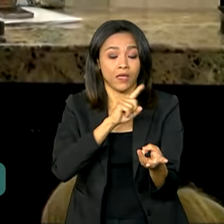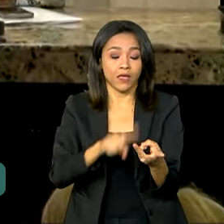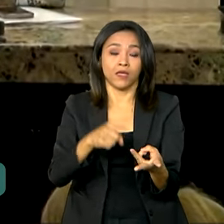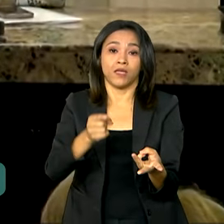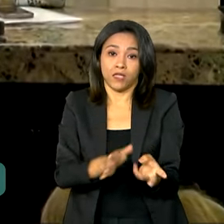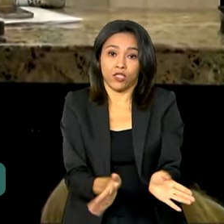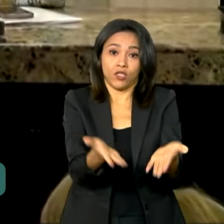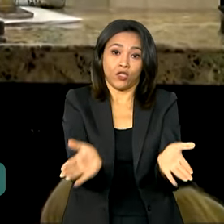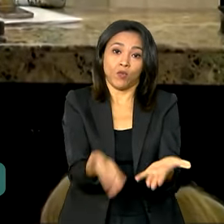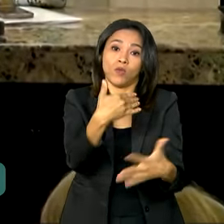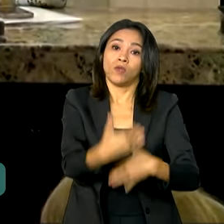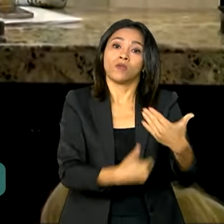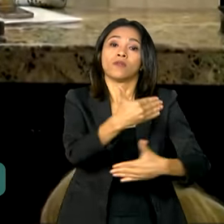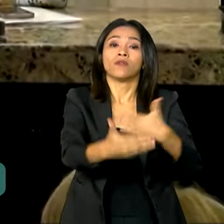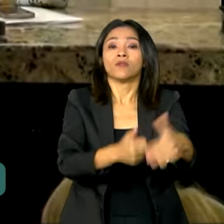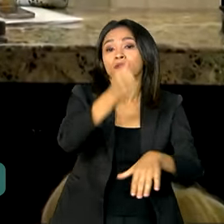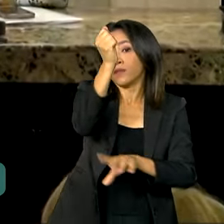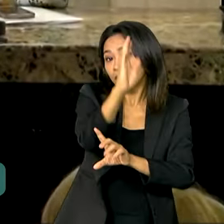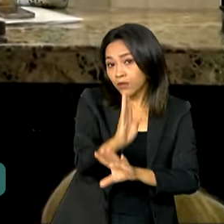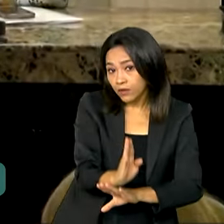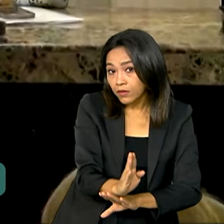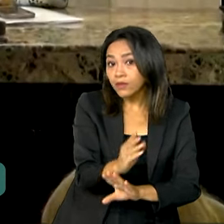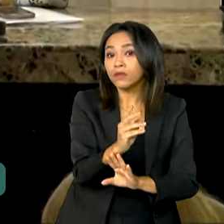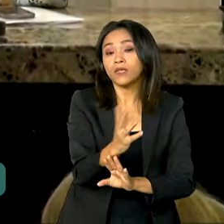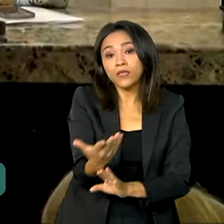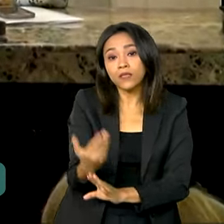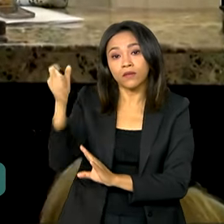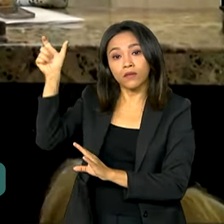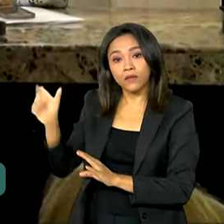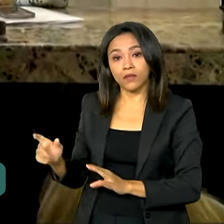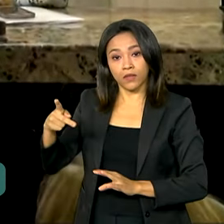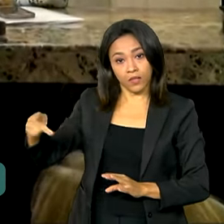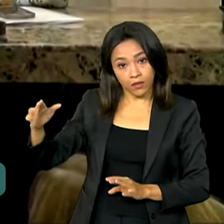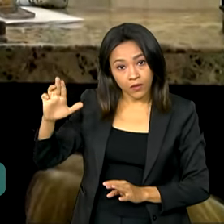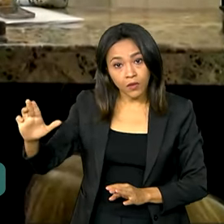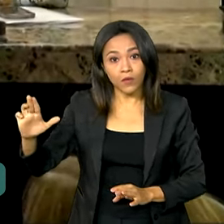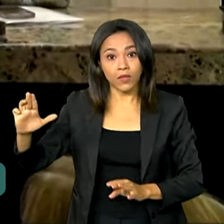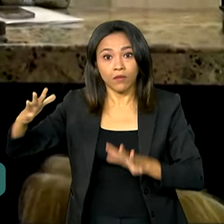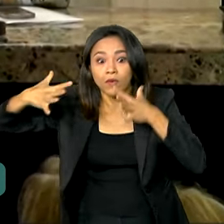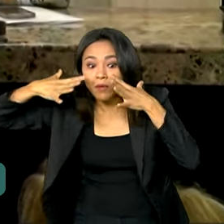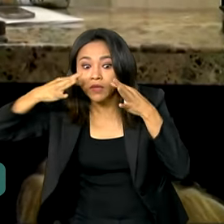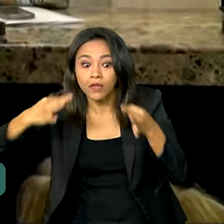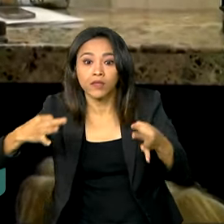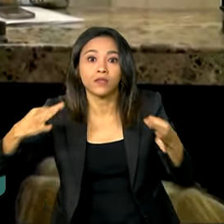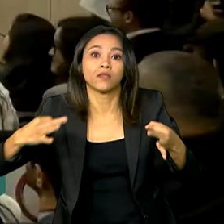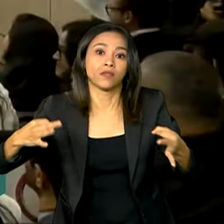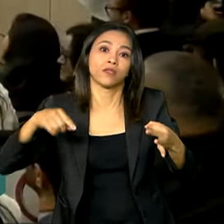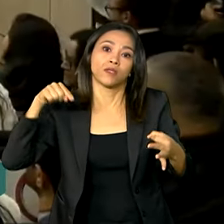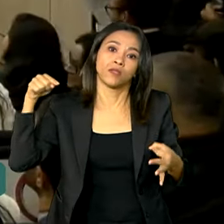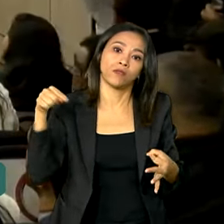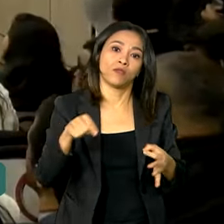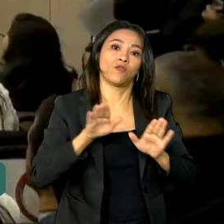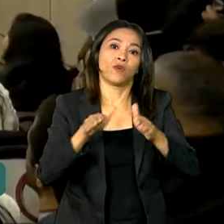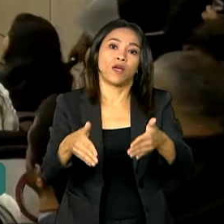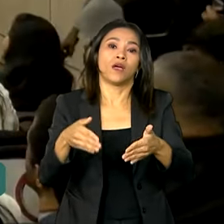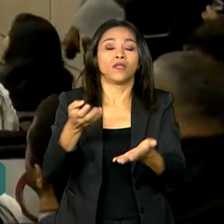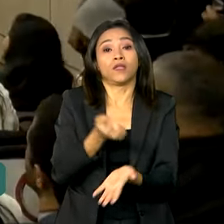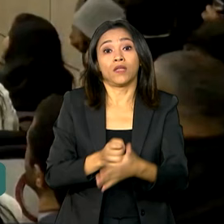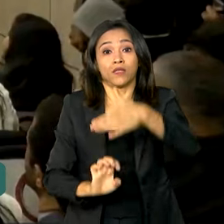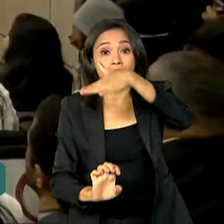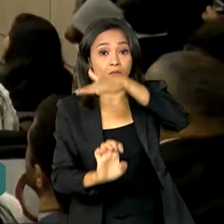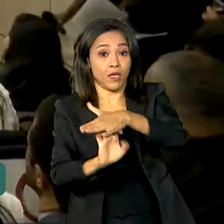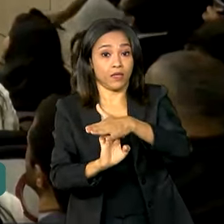desenvolvimento do país. Então, o presidente Lula priorizou o comércio exterior. A ministra da